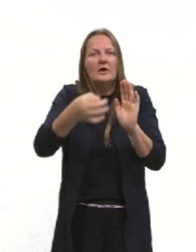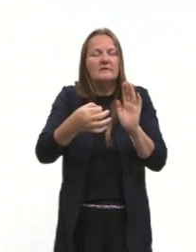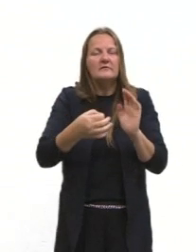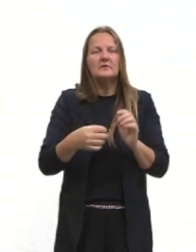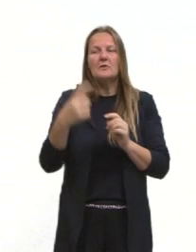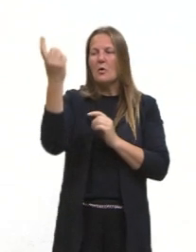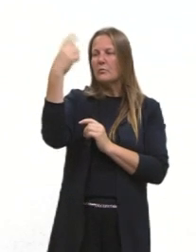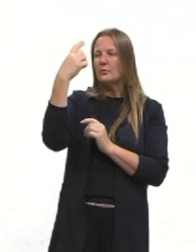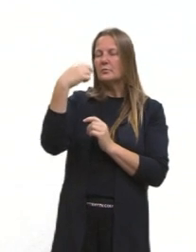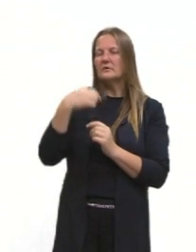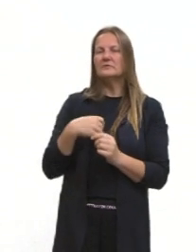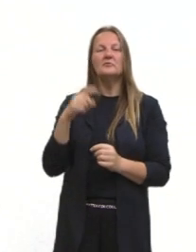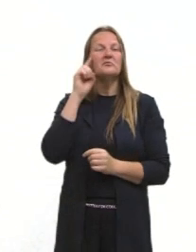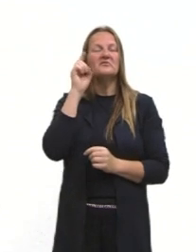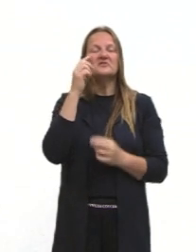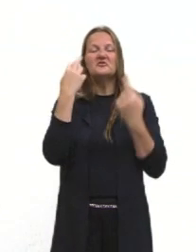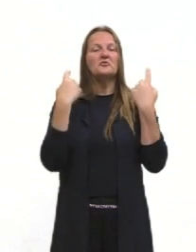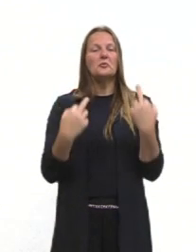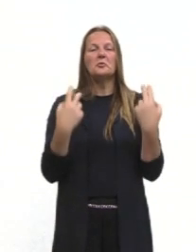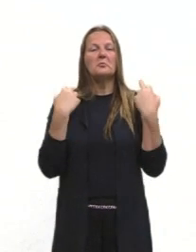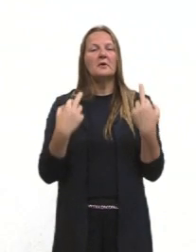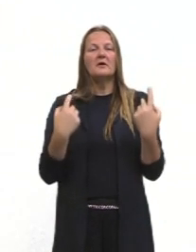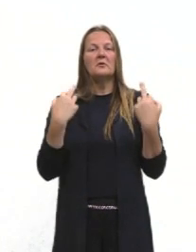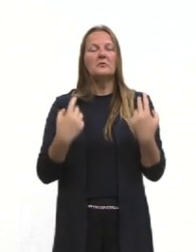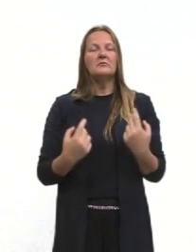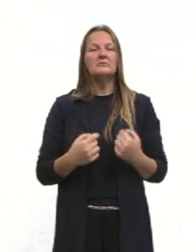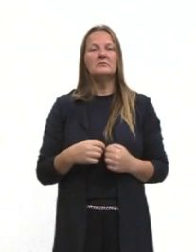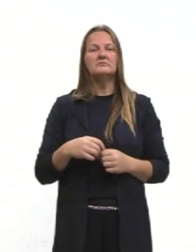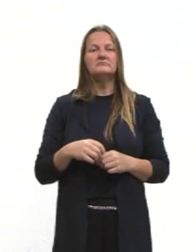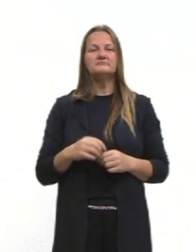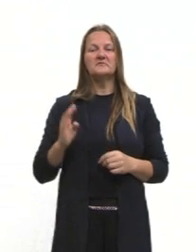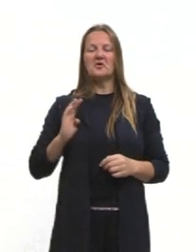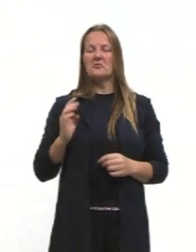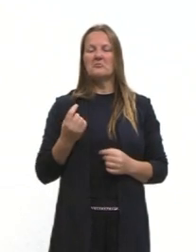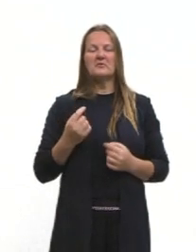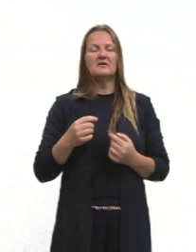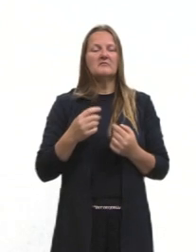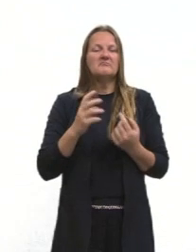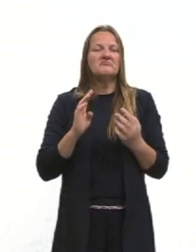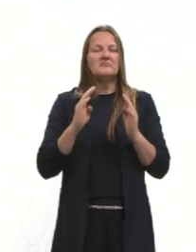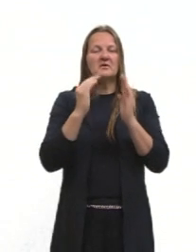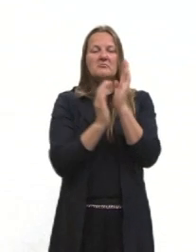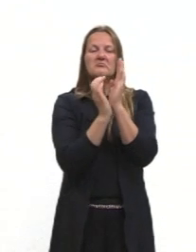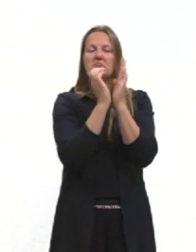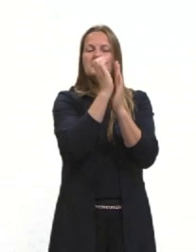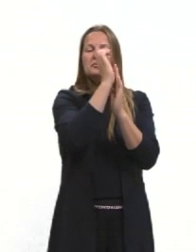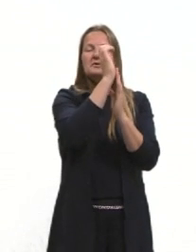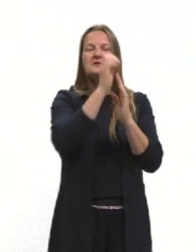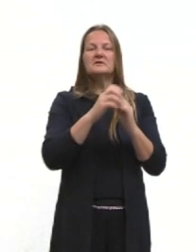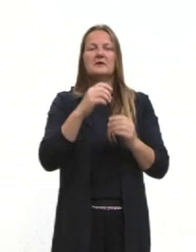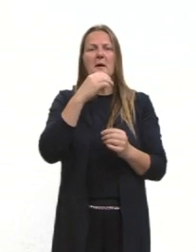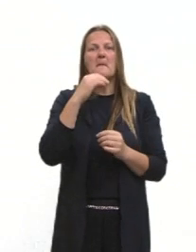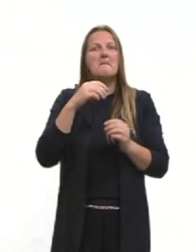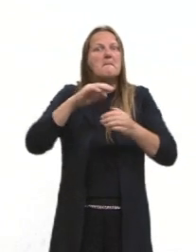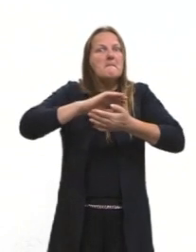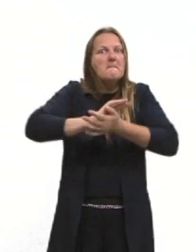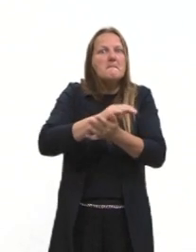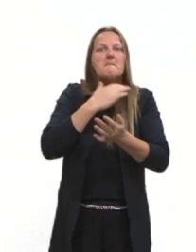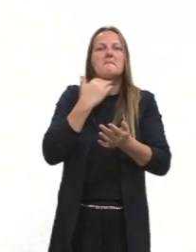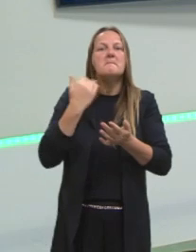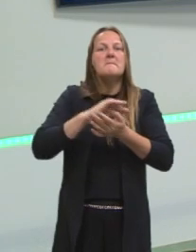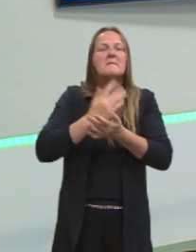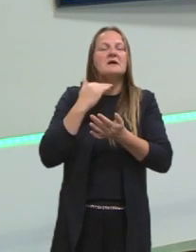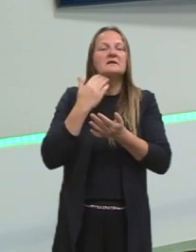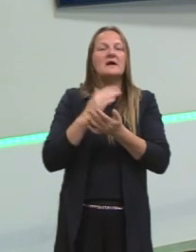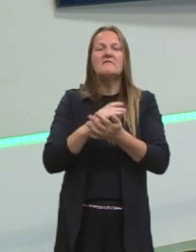como se fosse algo cotidiano. O Wakeman era um burocrata e ele, ali, na sua burocracia, ajudava a matar milhões de pessoas como se não